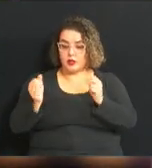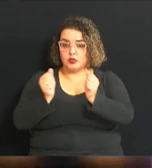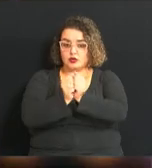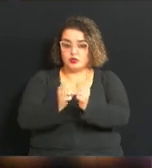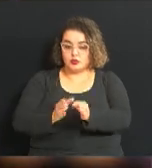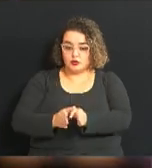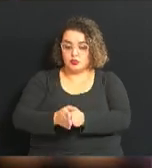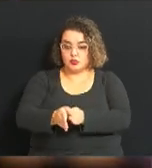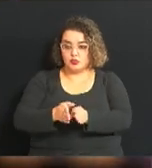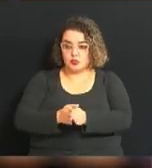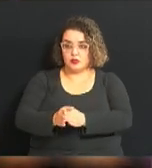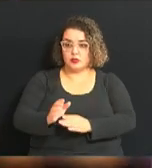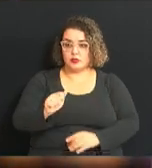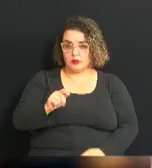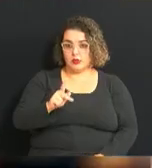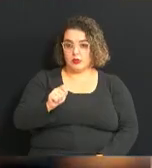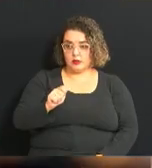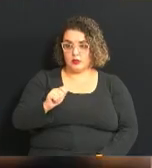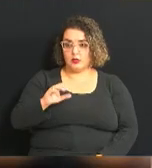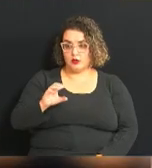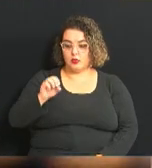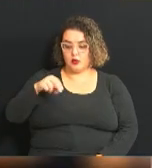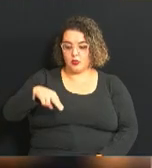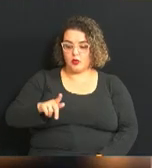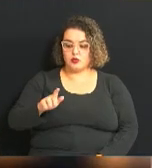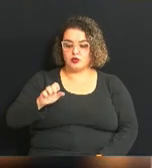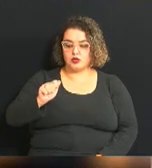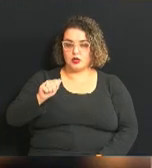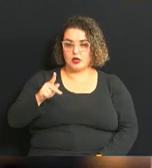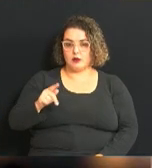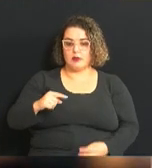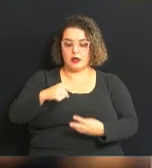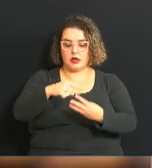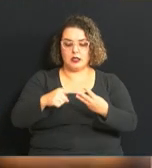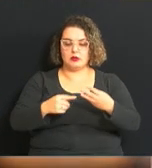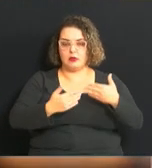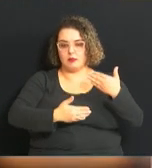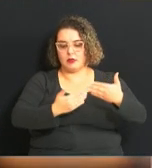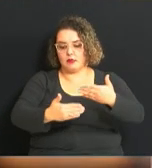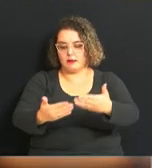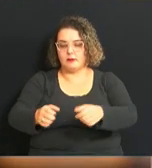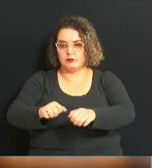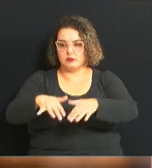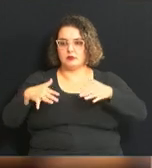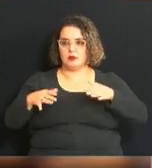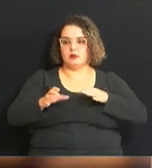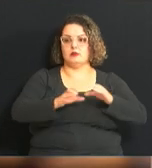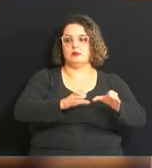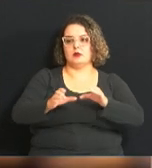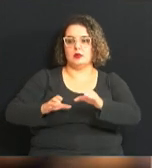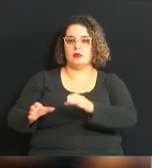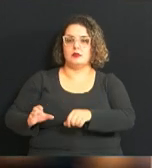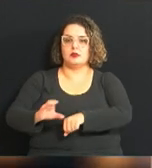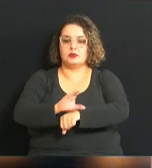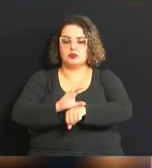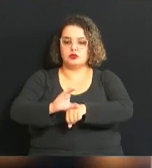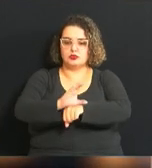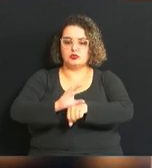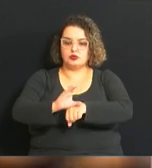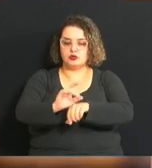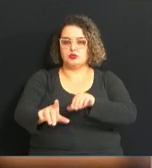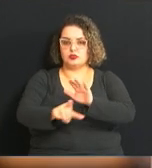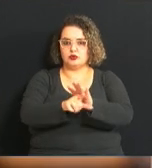da APA, com o GEAPA. As três audiências públicas foram coordenadas pela Comissão de Constituição e